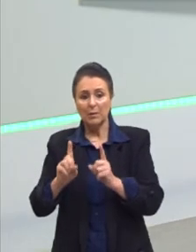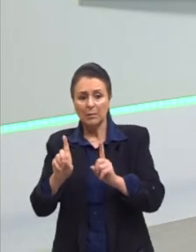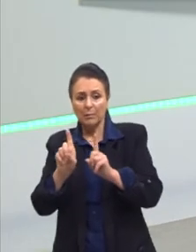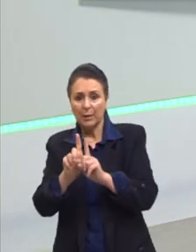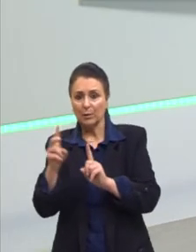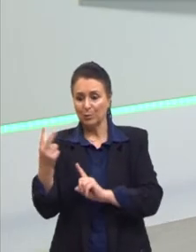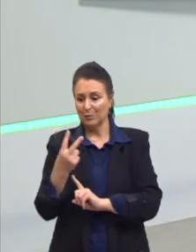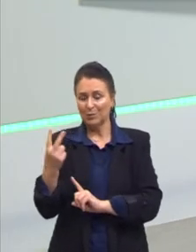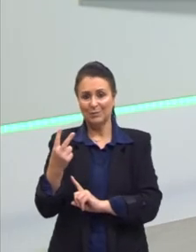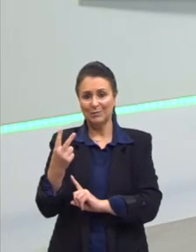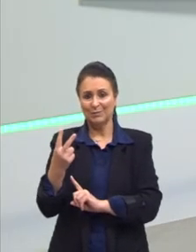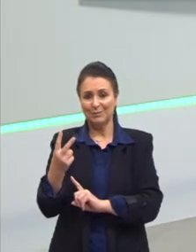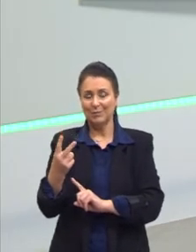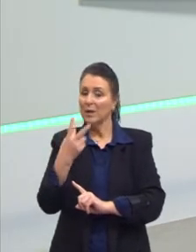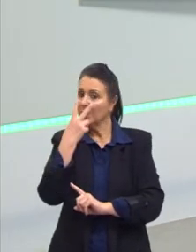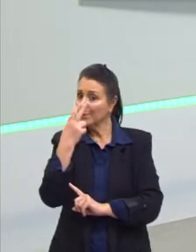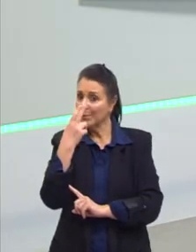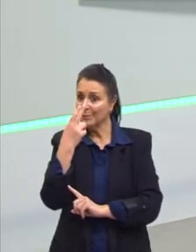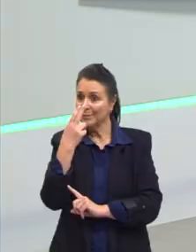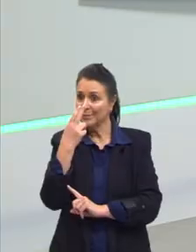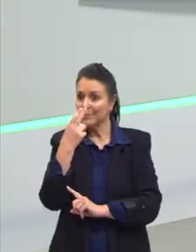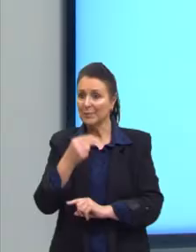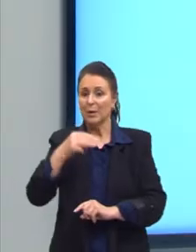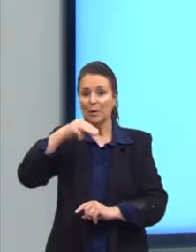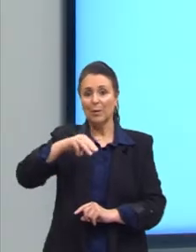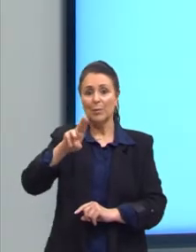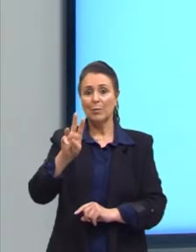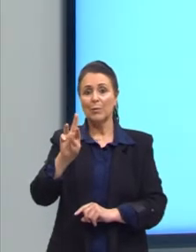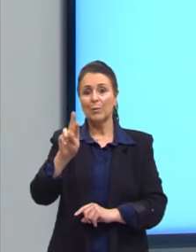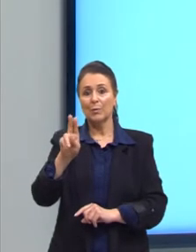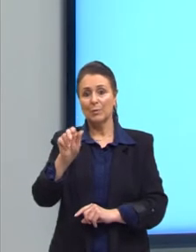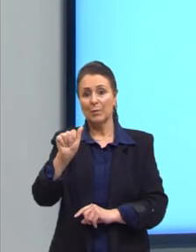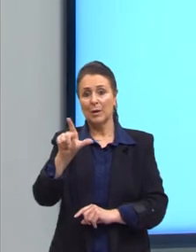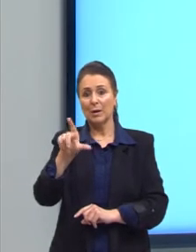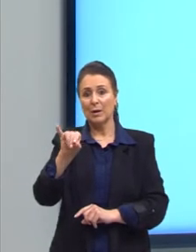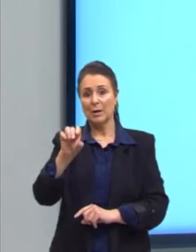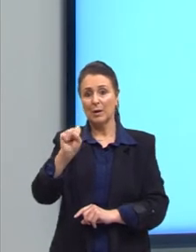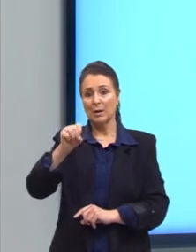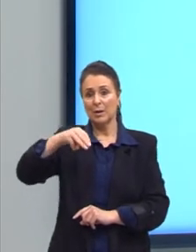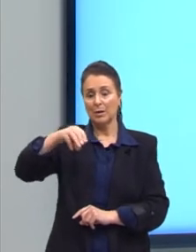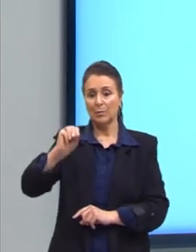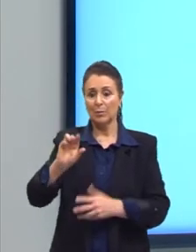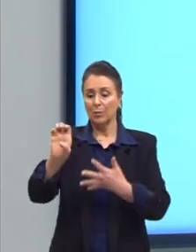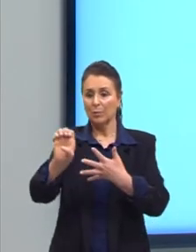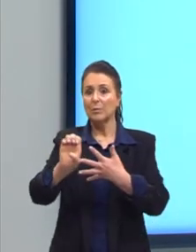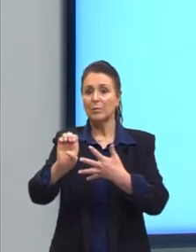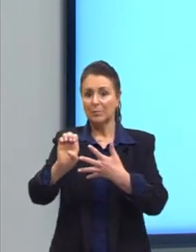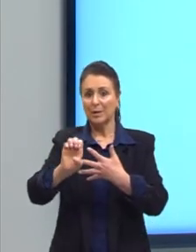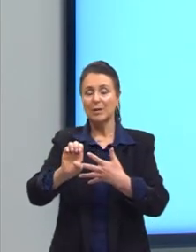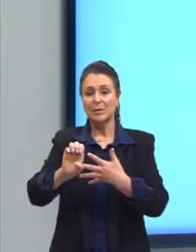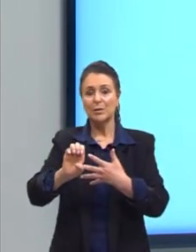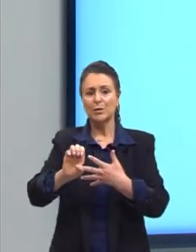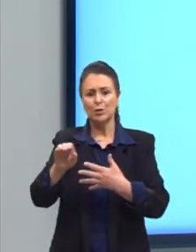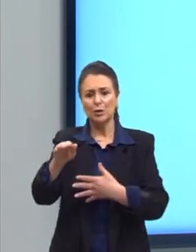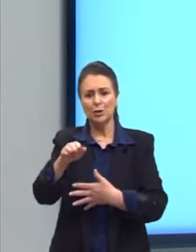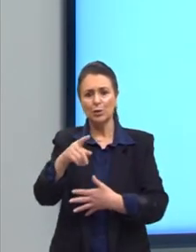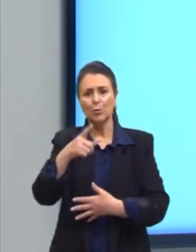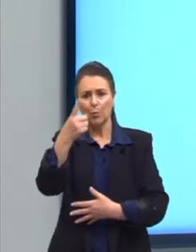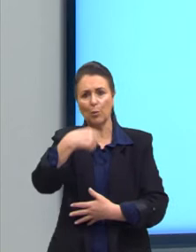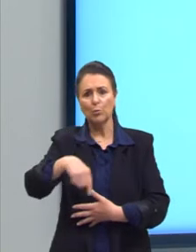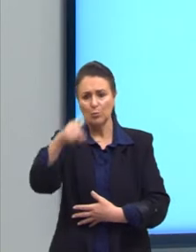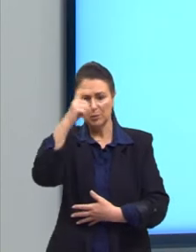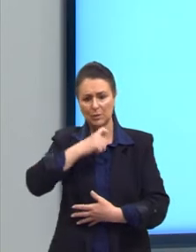ambas, né? Então, isso daqui é o mutualismo. Acontece também entre as espécies de vivos, né? Essa relação.